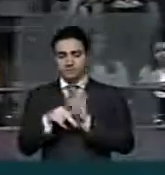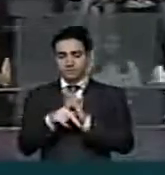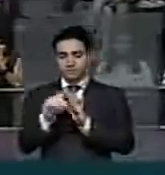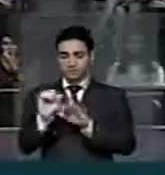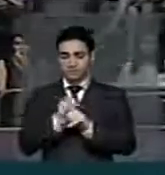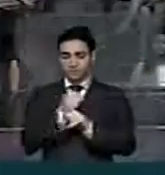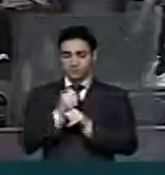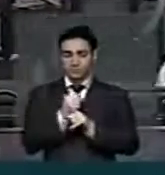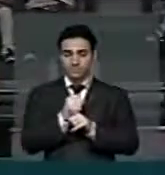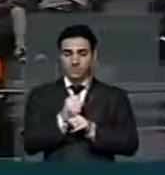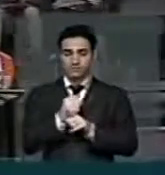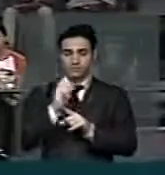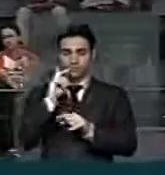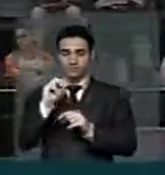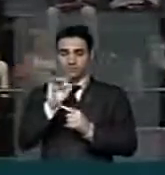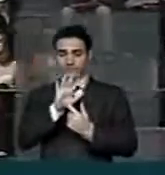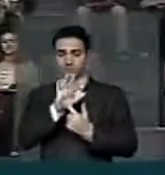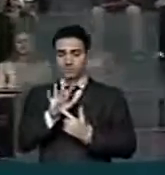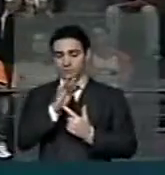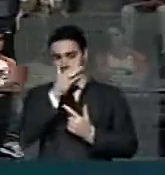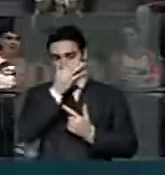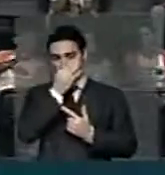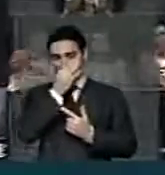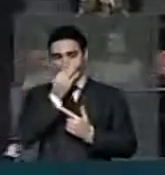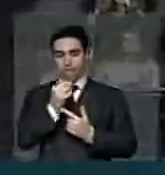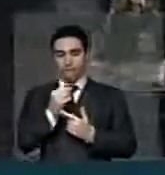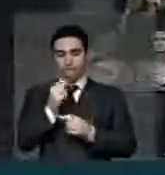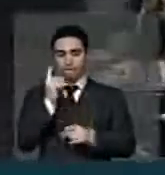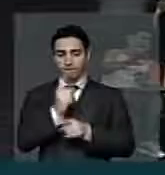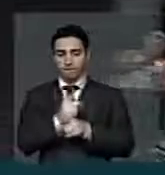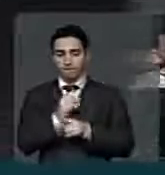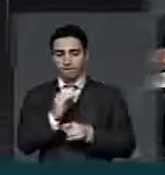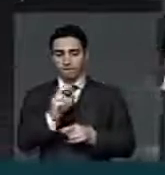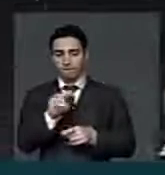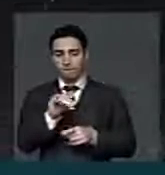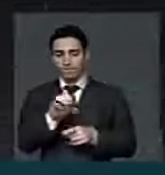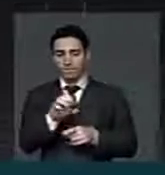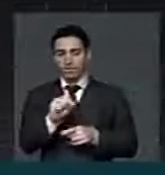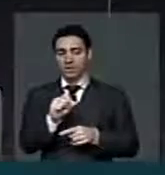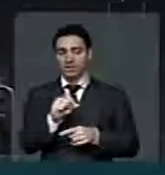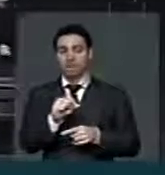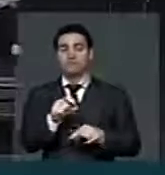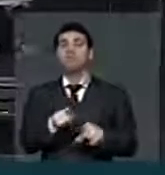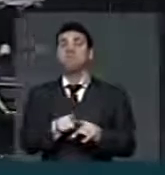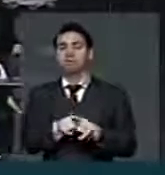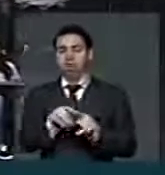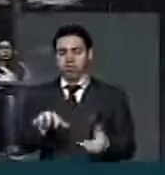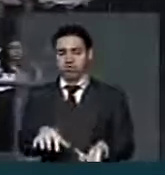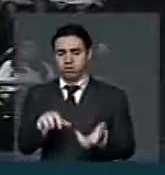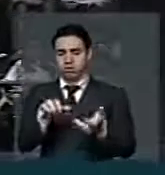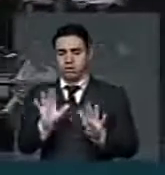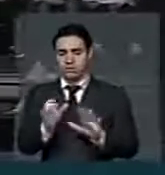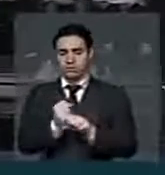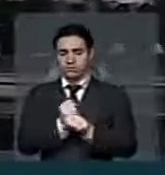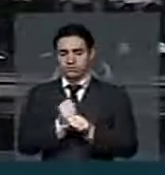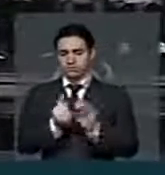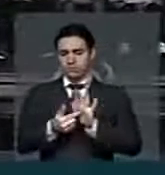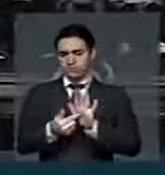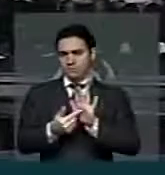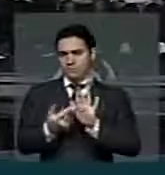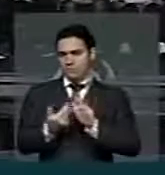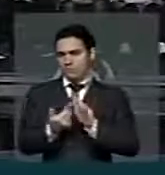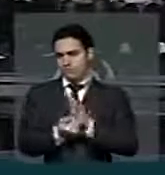para elucidar os crimes. Nesses últimos meses, o Congresso Nacional foi palco de muitas manifestações